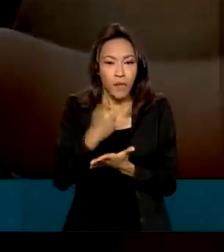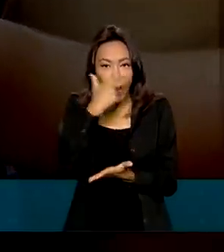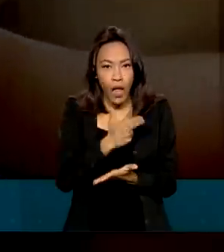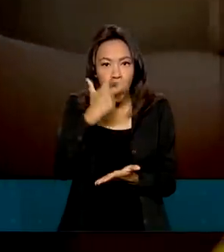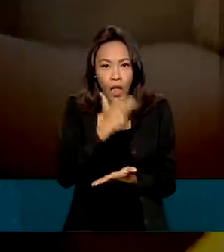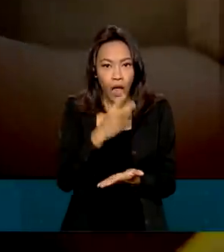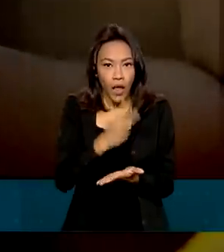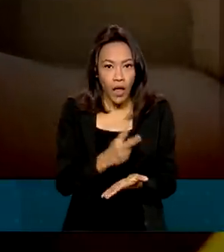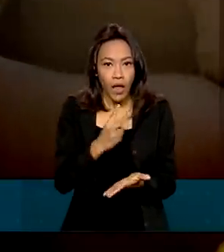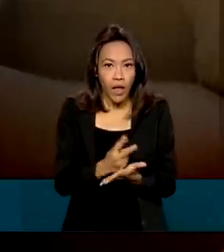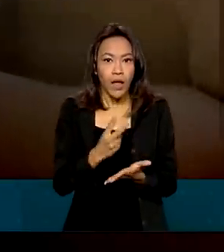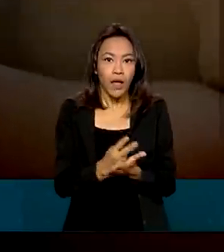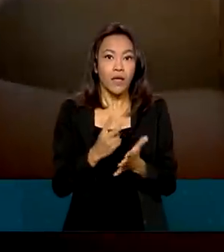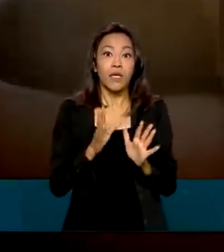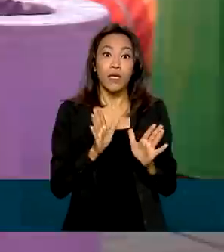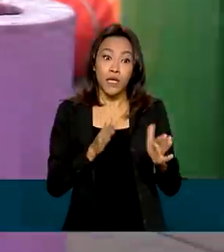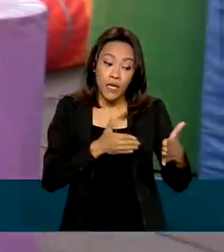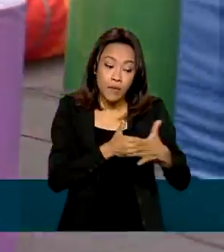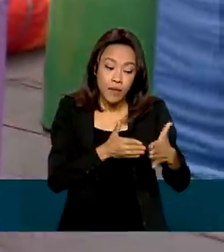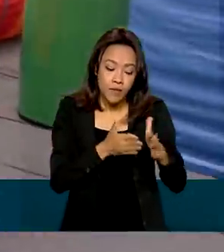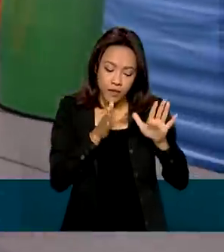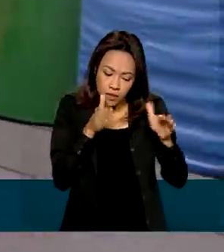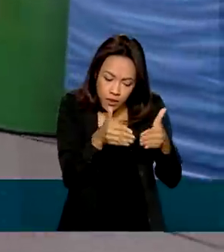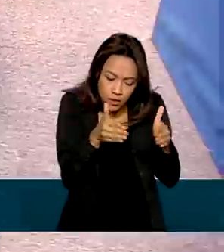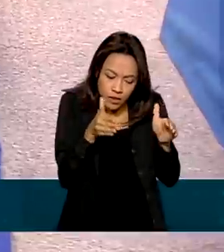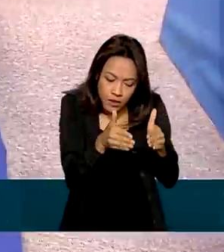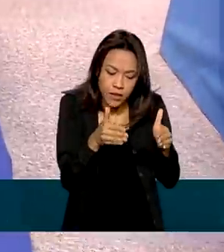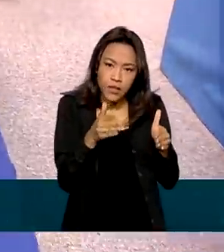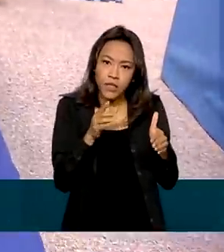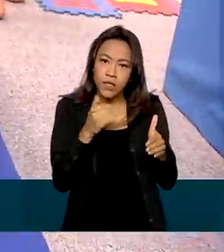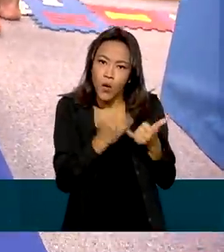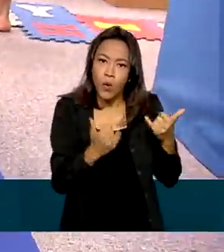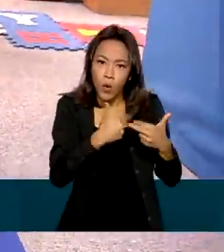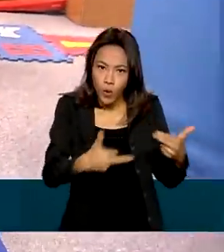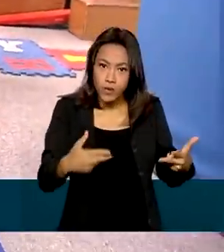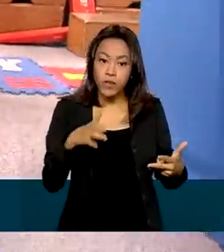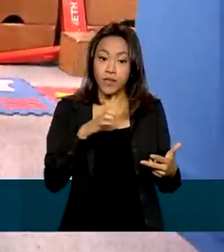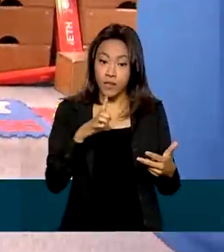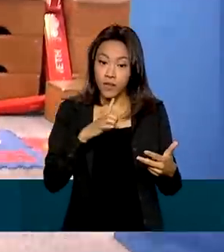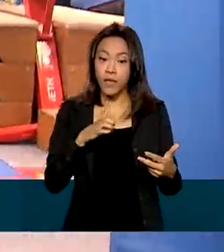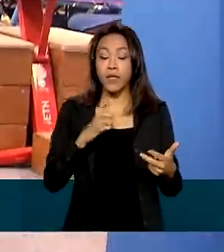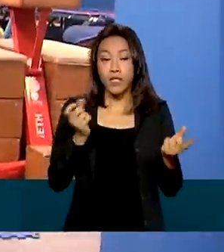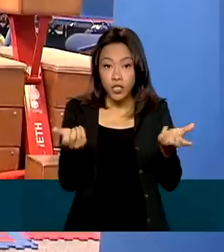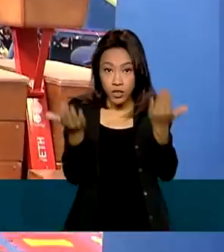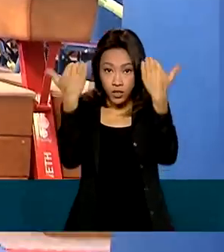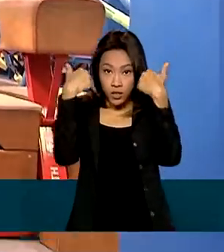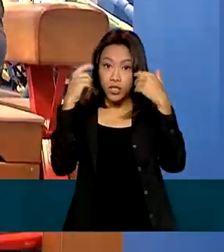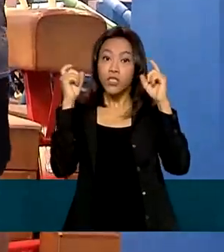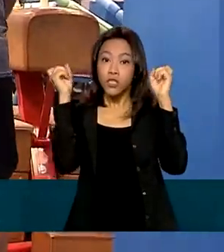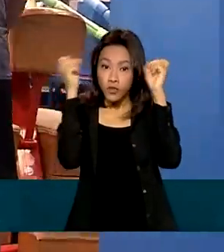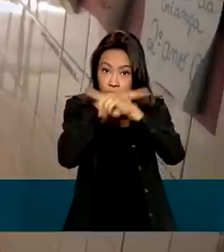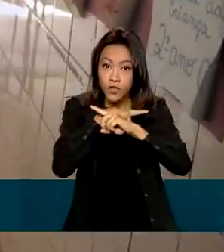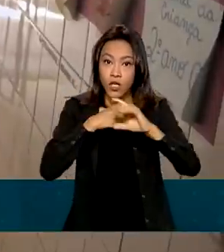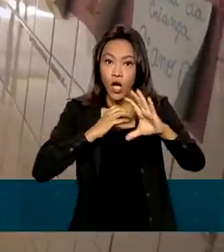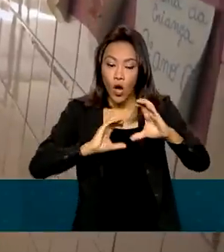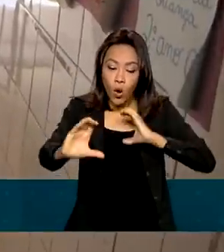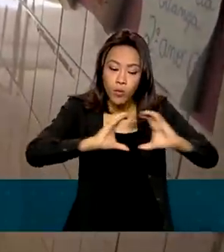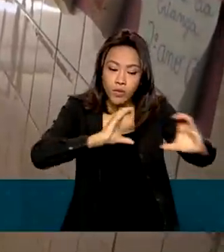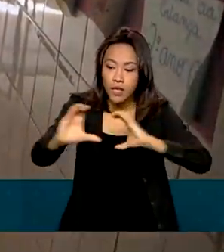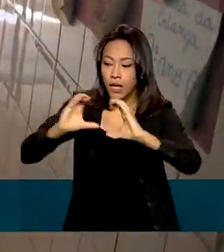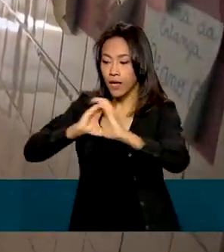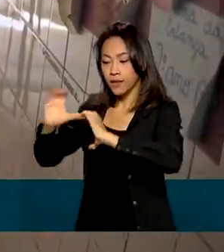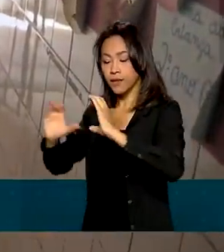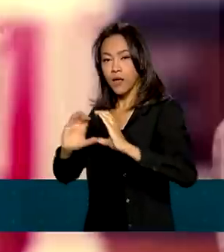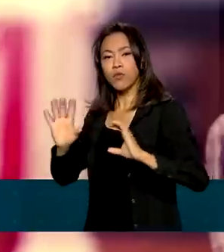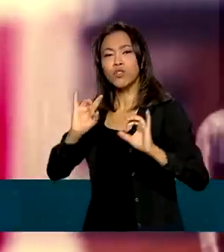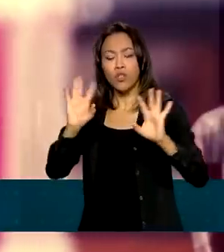interesse por atividades restritas. O paciente pode apresentar ausência ou dificuldade de comunicação e fica voltado